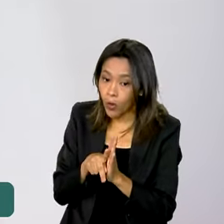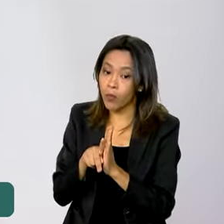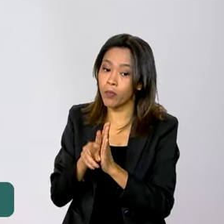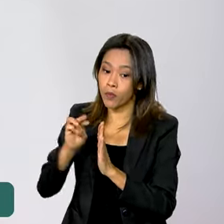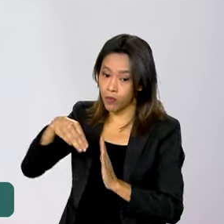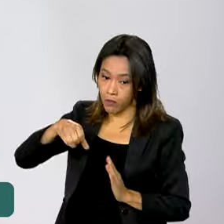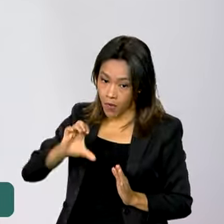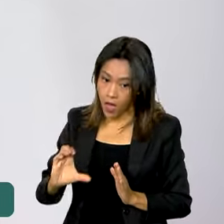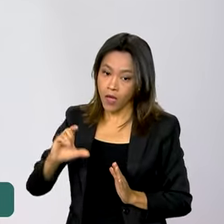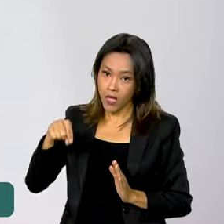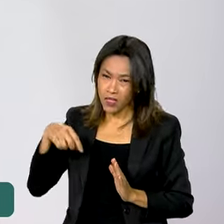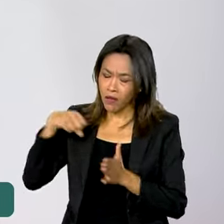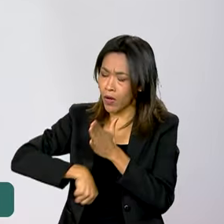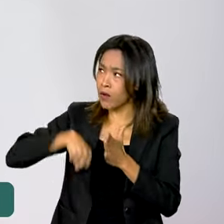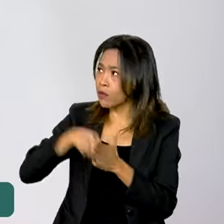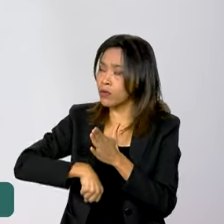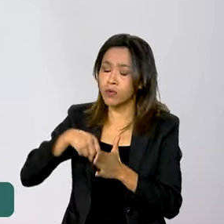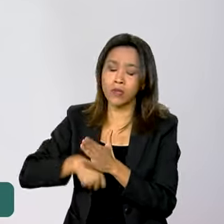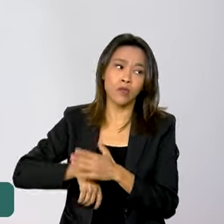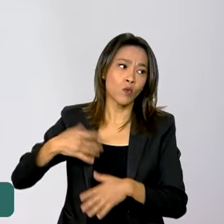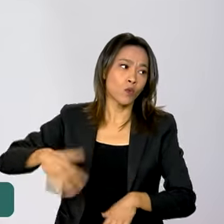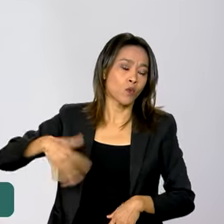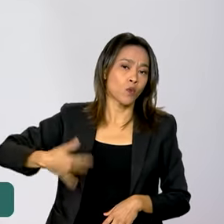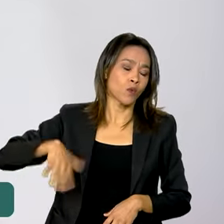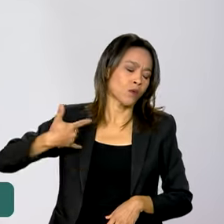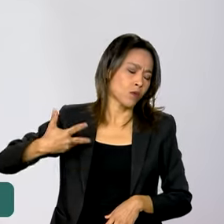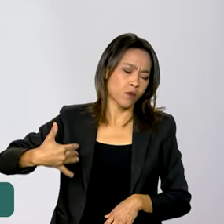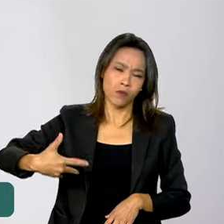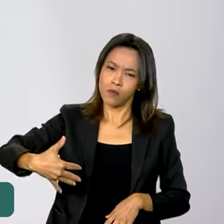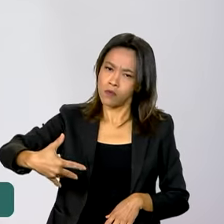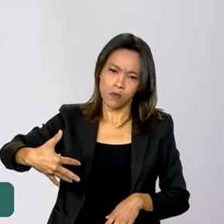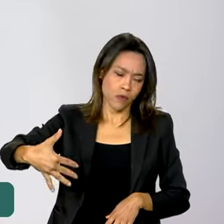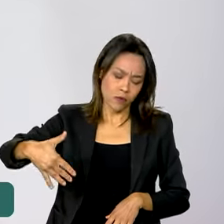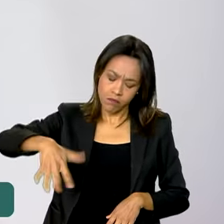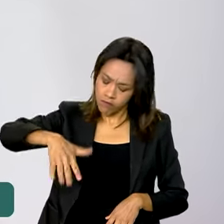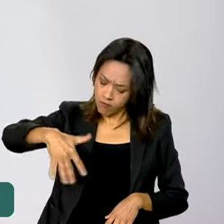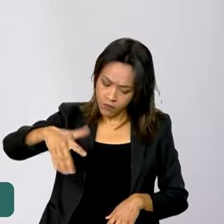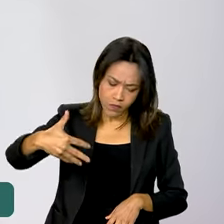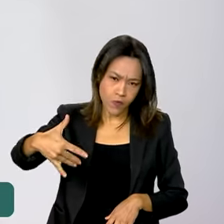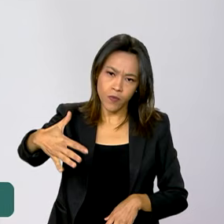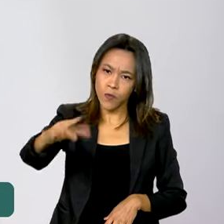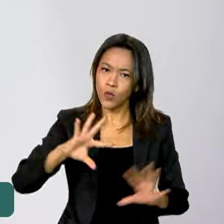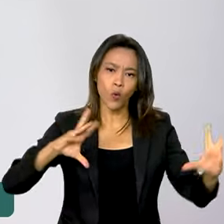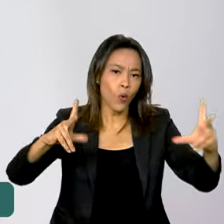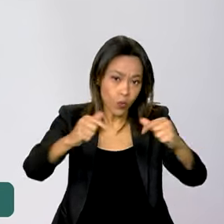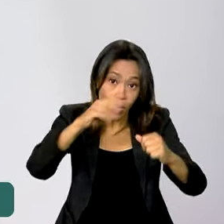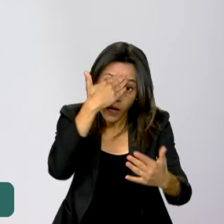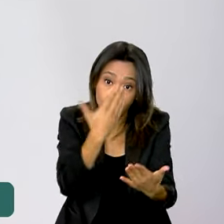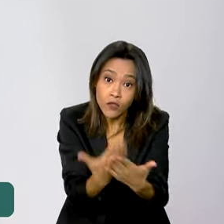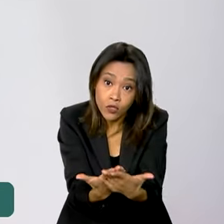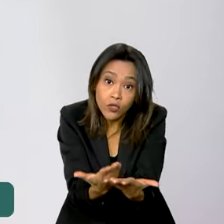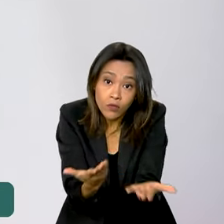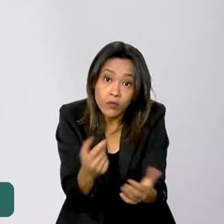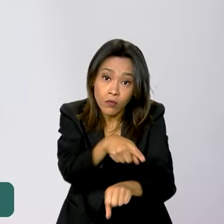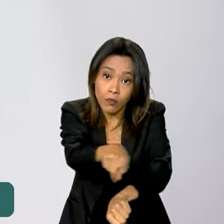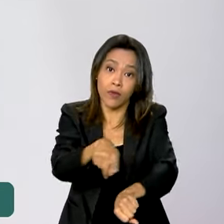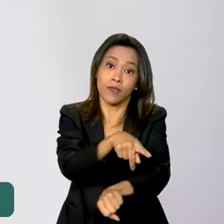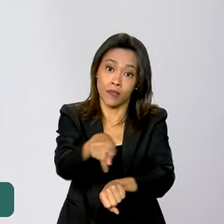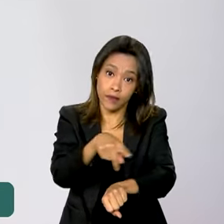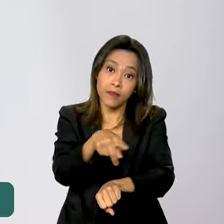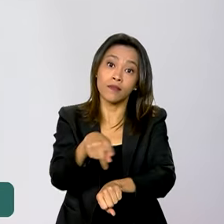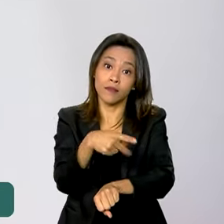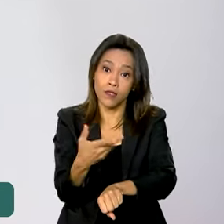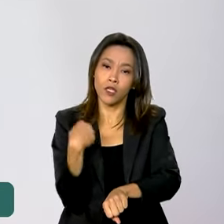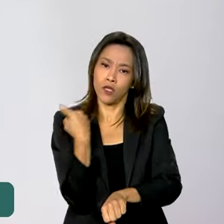e essa é uma luta contínua que nós vamos ter que ter todos aqueles que acreditam no país que